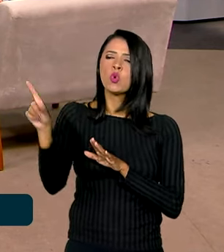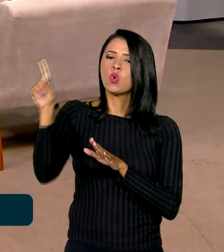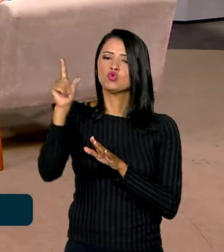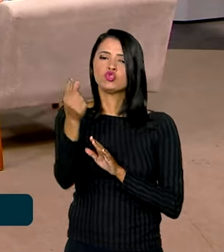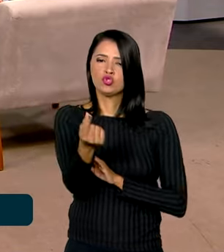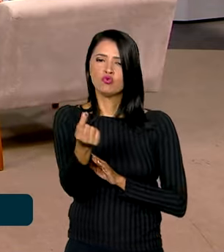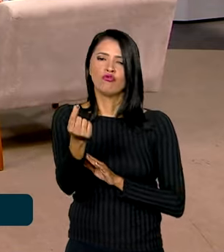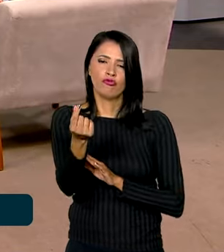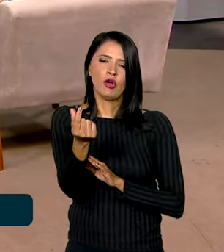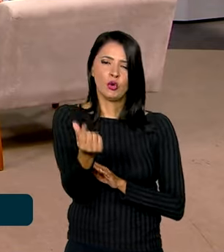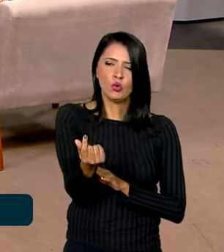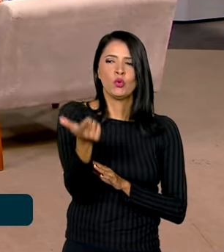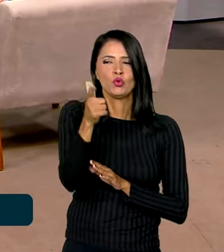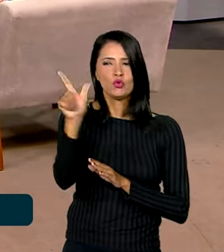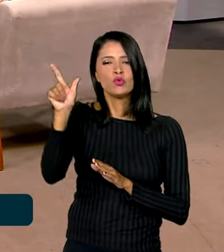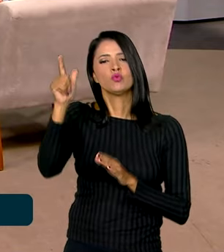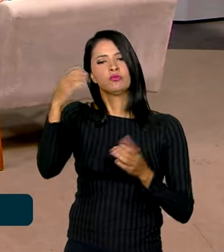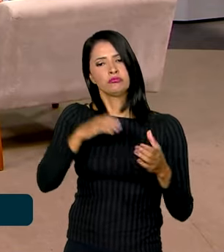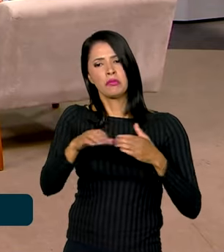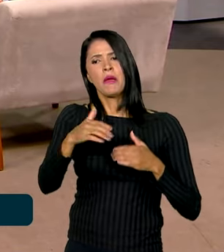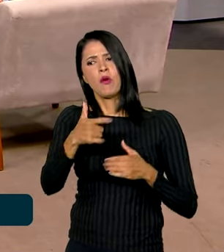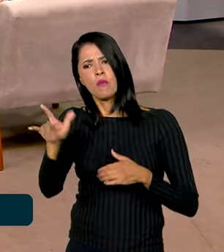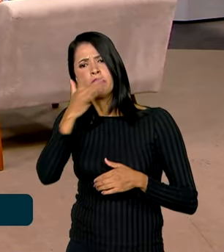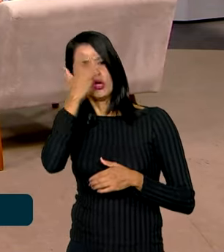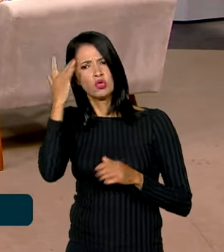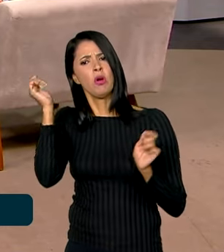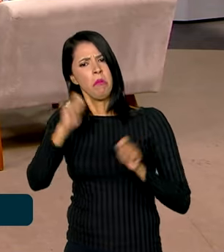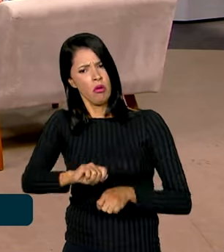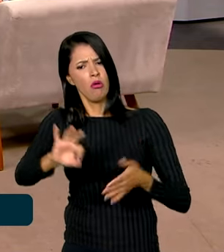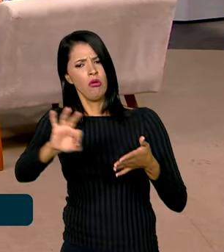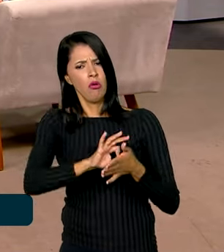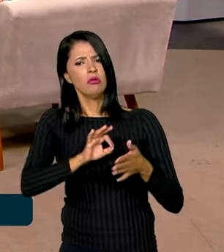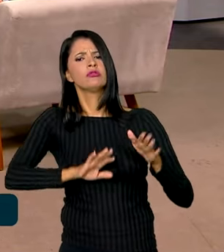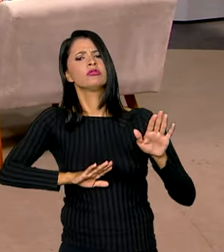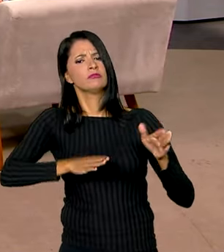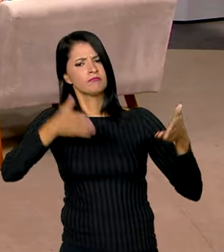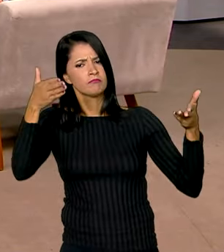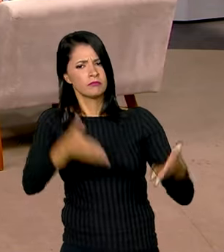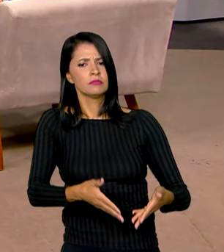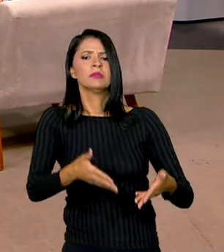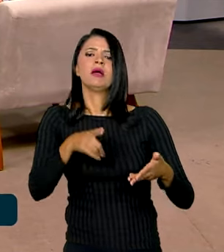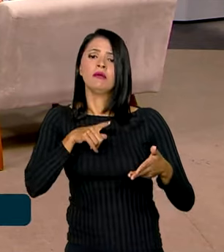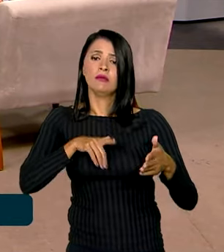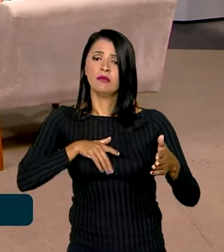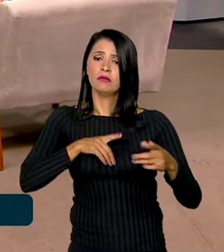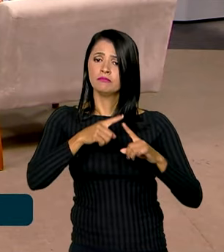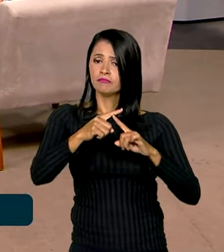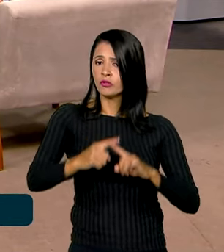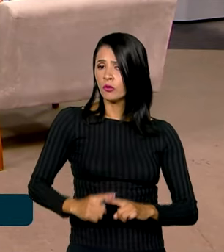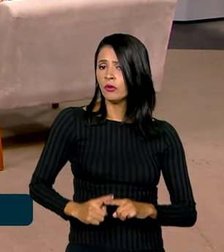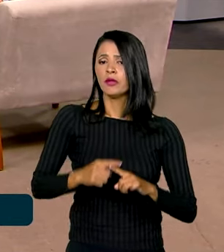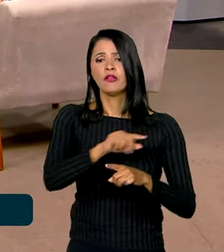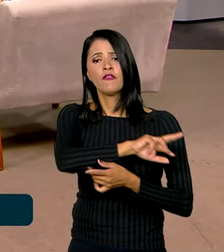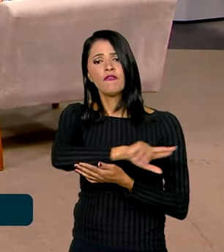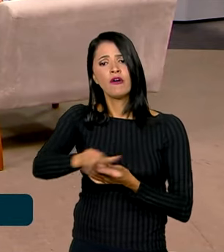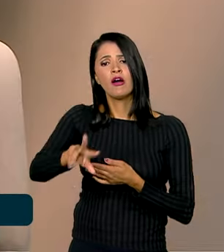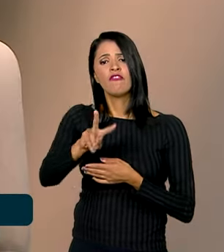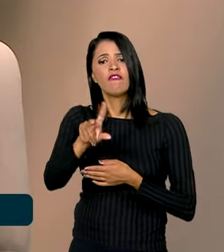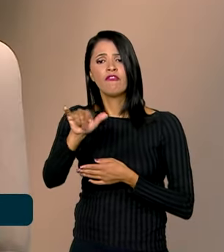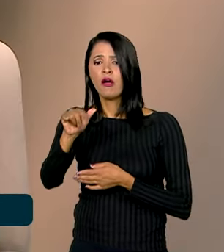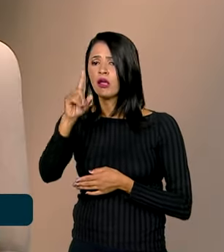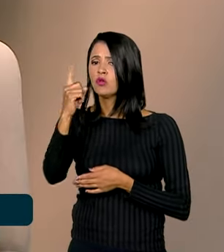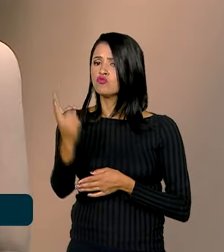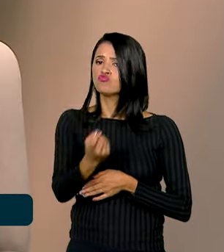para que possa viabilizar mais gente participando e tendo acesso, no fundo, concorrendo a várias vagas de uma vez só. E sim, acho que é uma grande